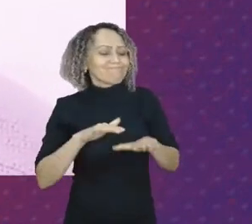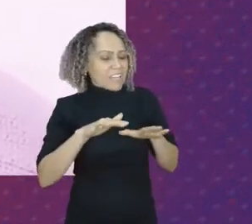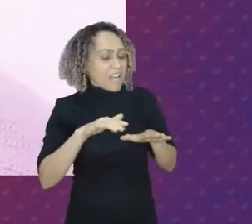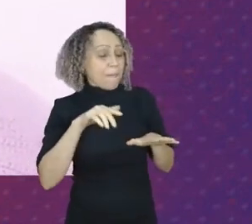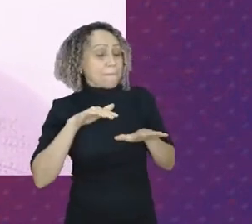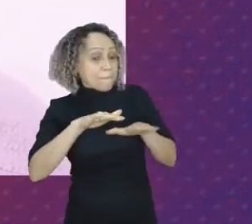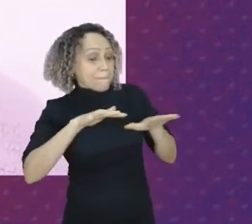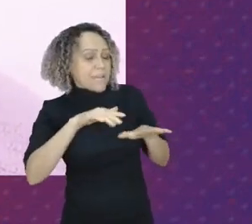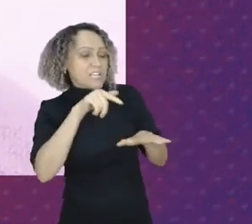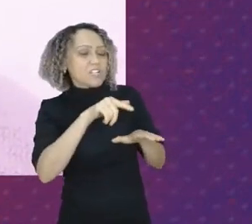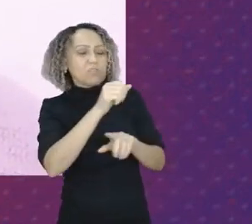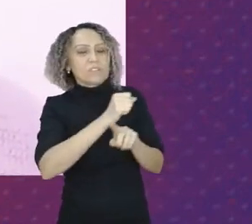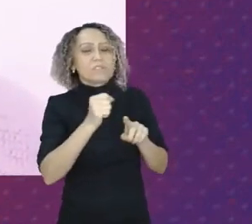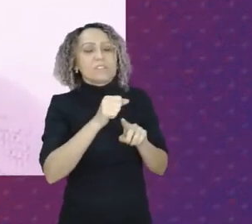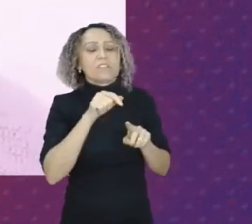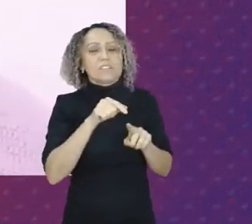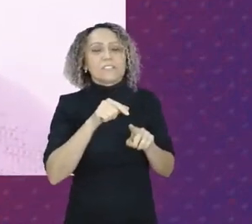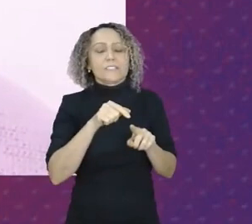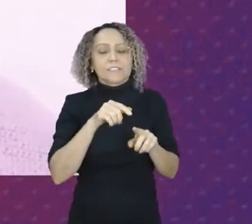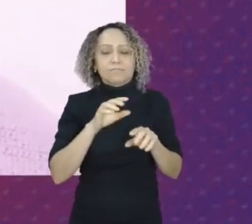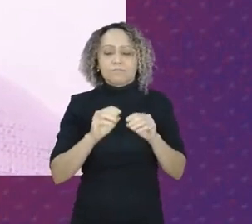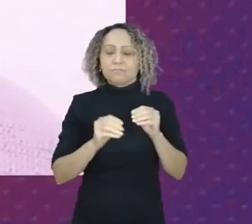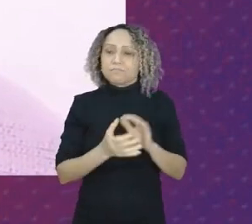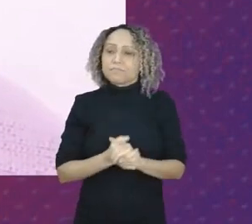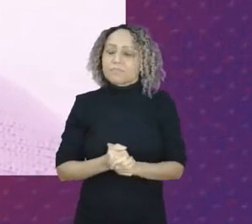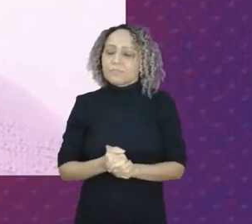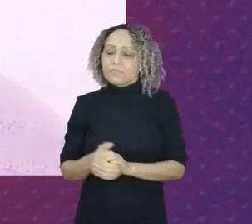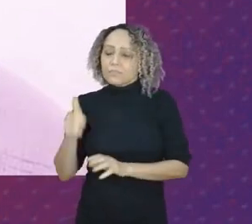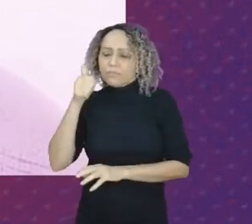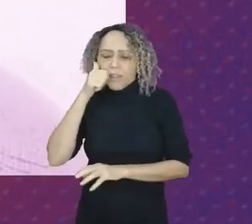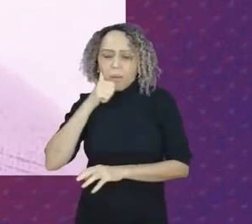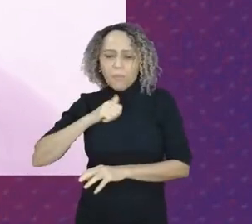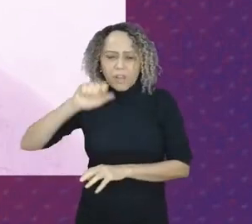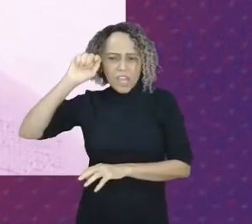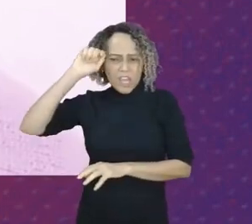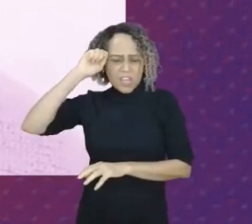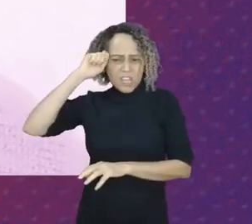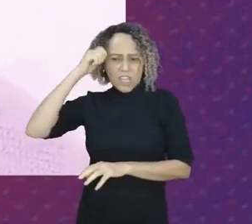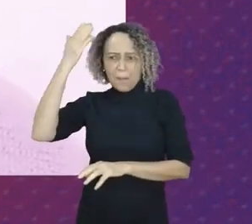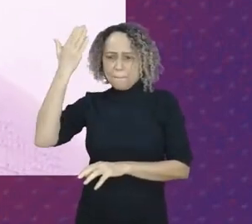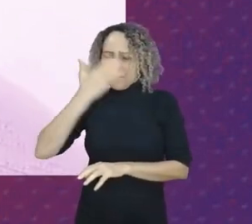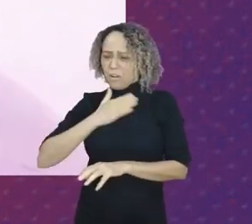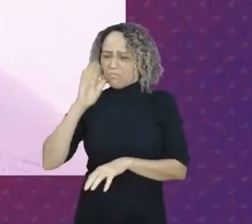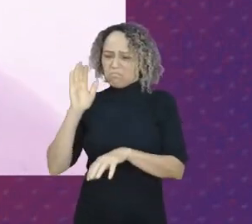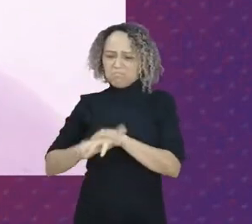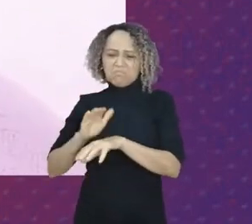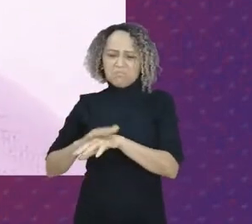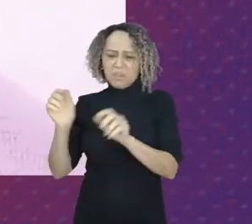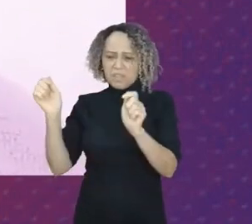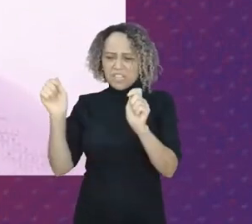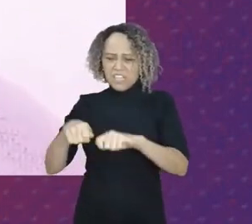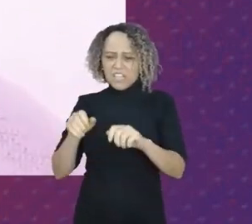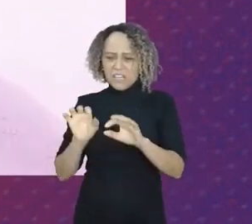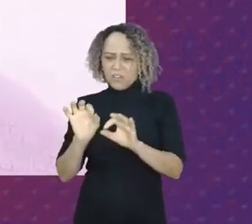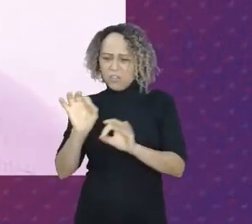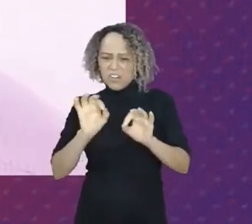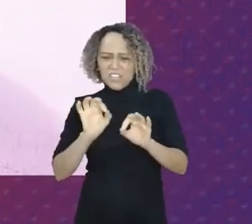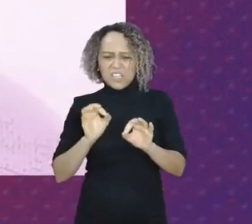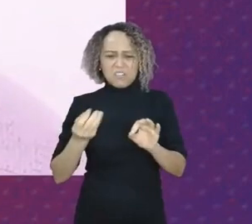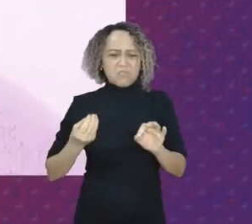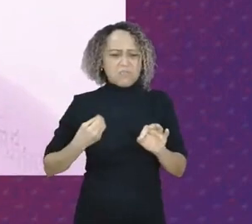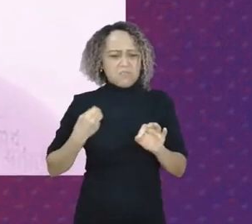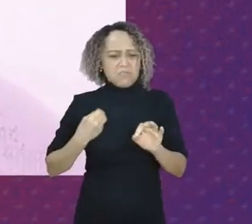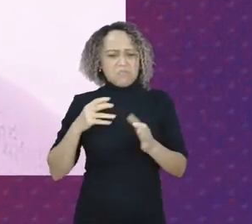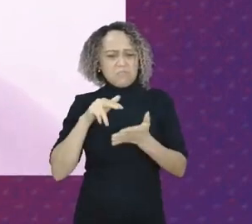prova a sua capacidade no sentido da organização, no sentido da sobrevivência, no